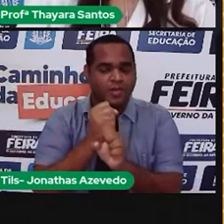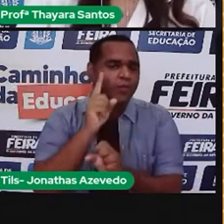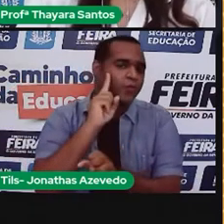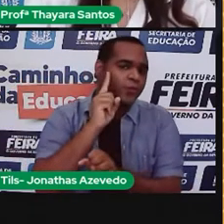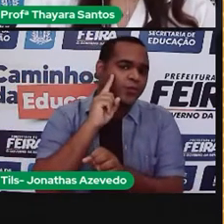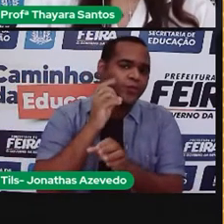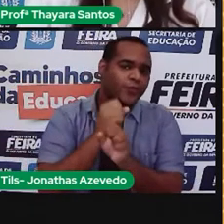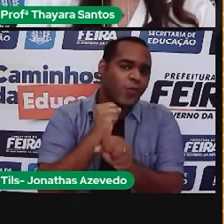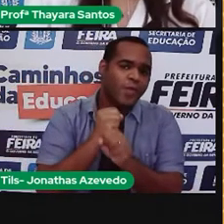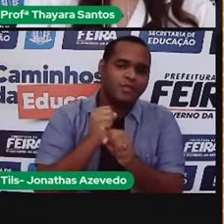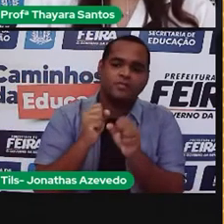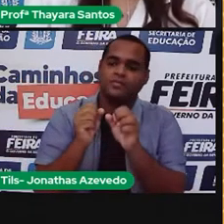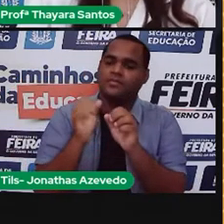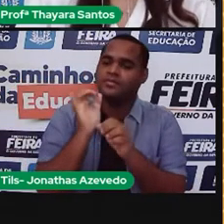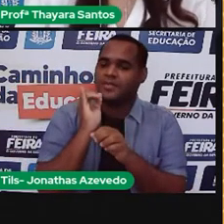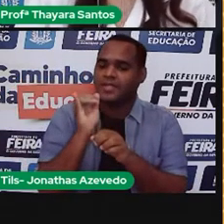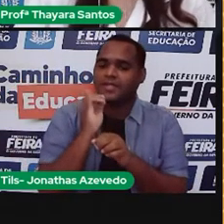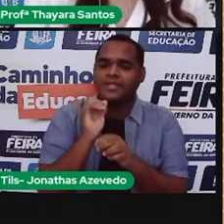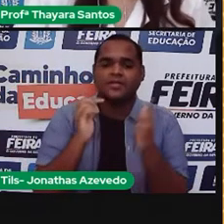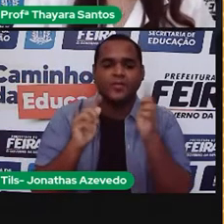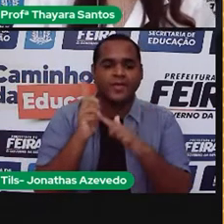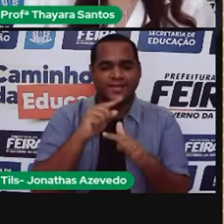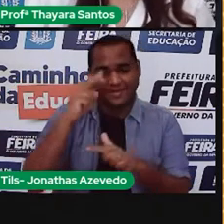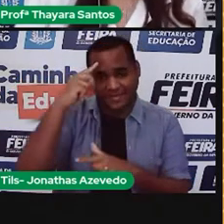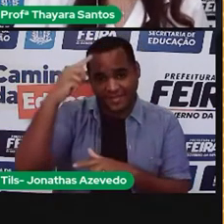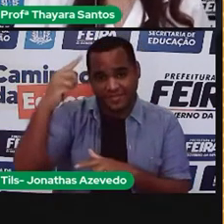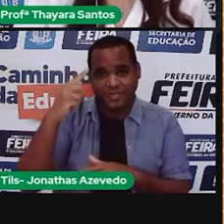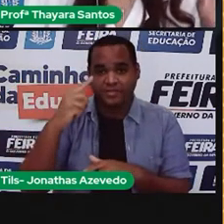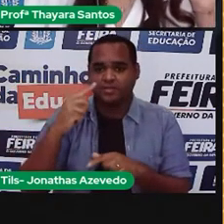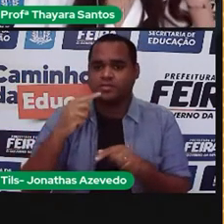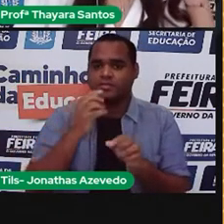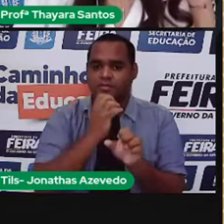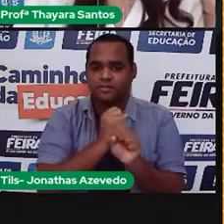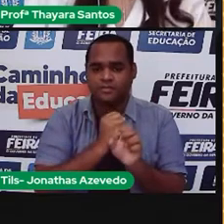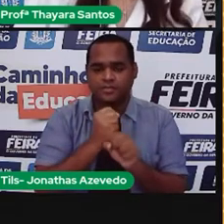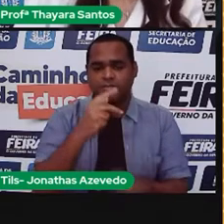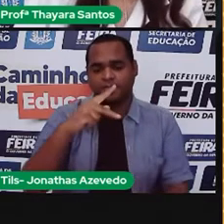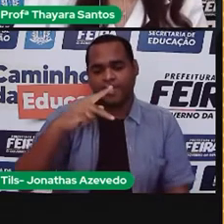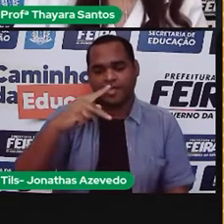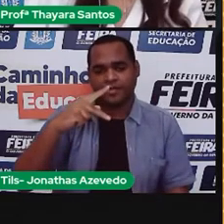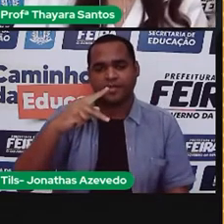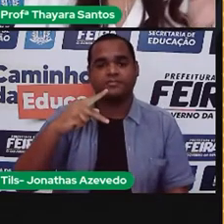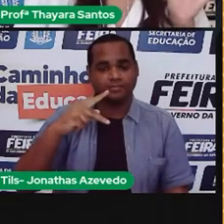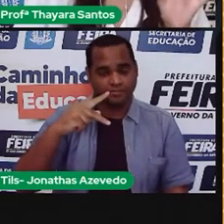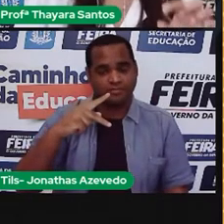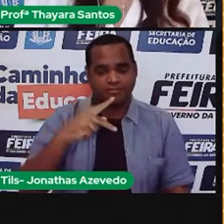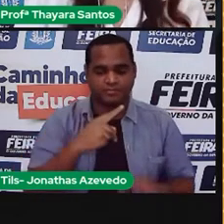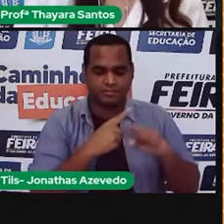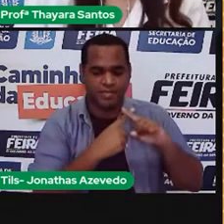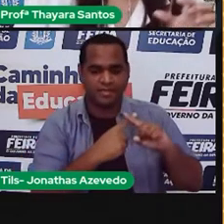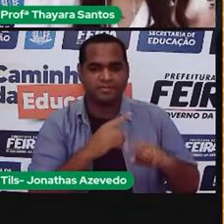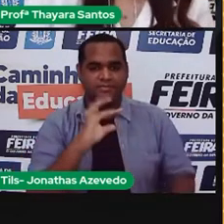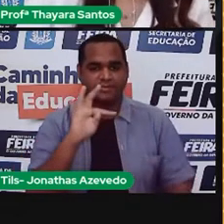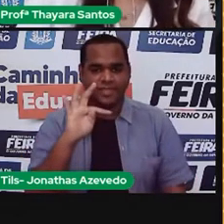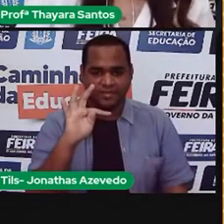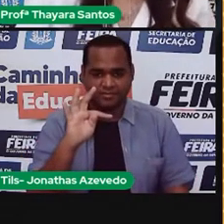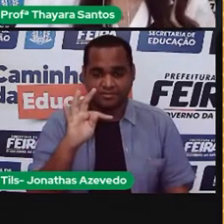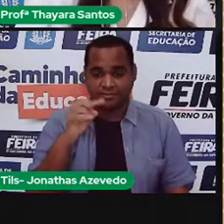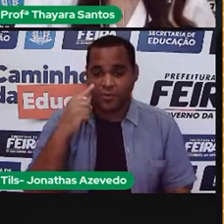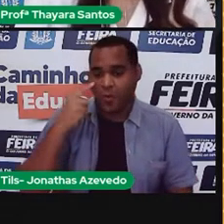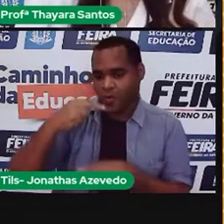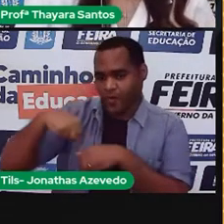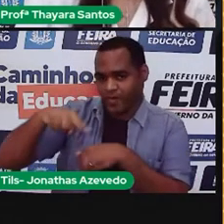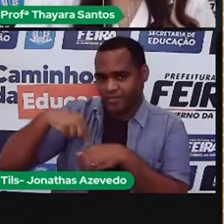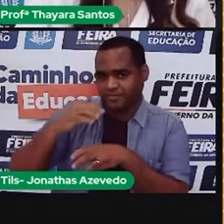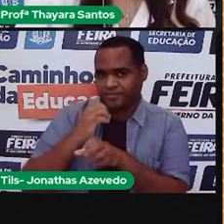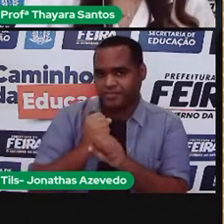dela. Como é que a gente faz? A gente lembra da forma que eu acabei de falar? Pega a potência do equipamento, multiplica pelo tempo que ele vai estar